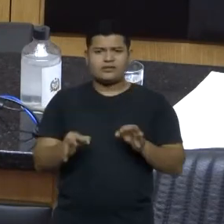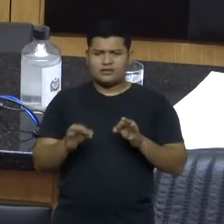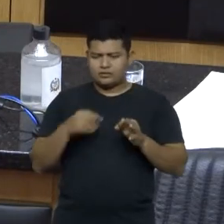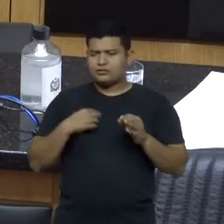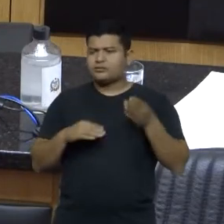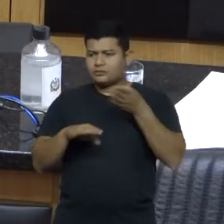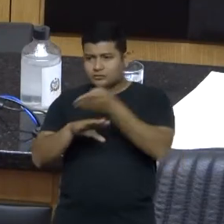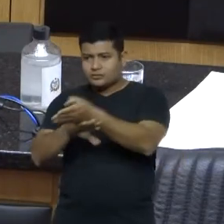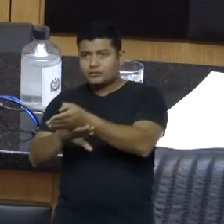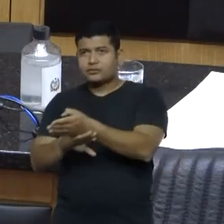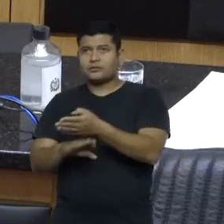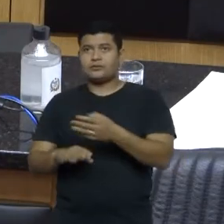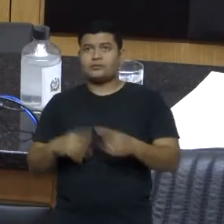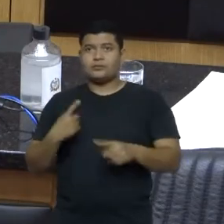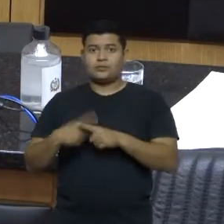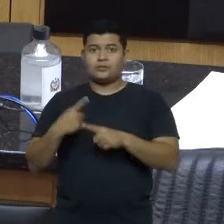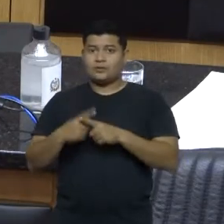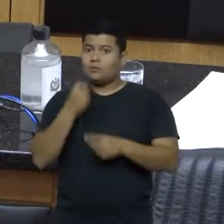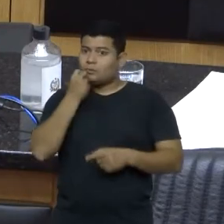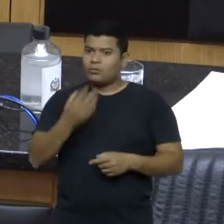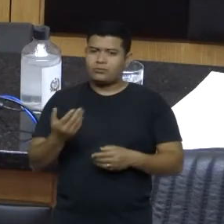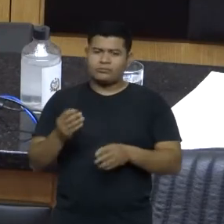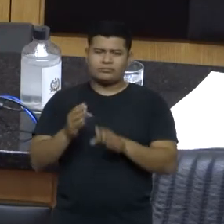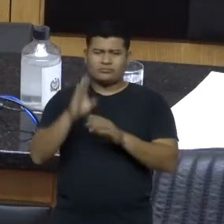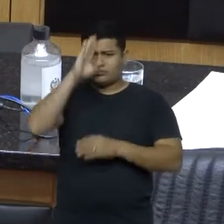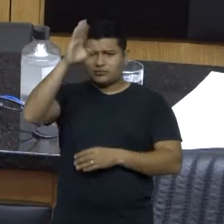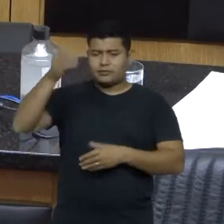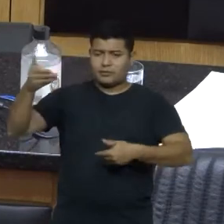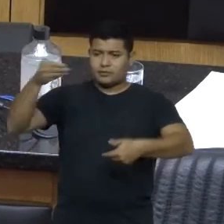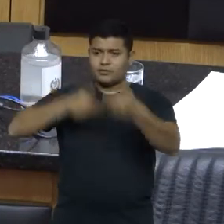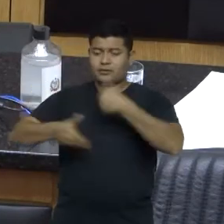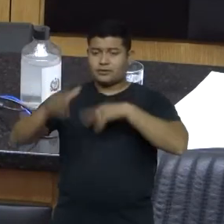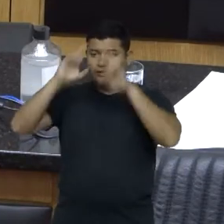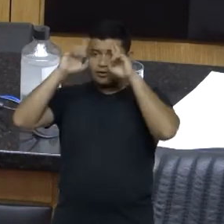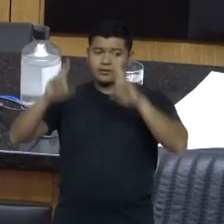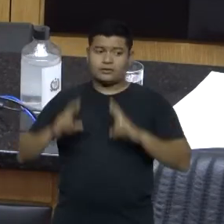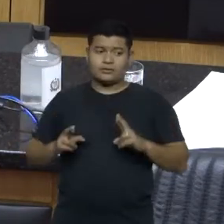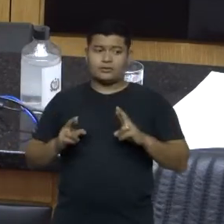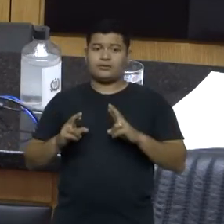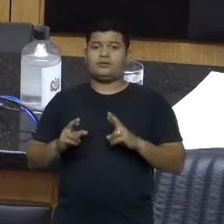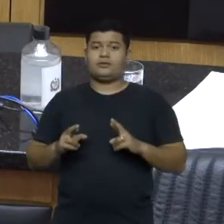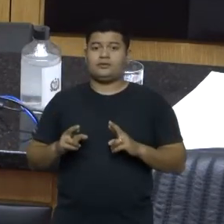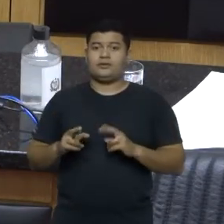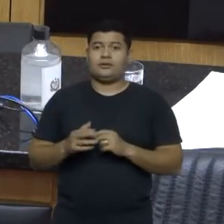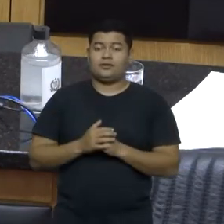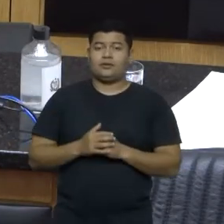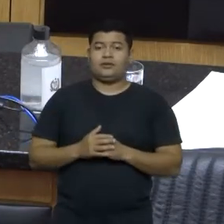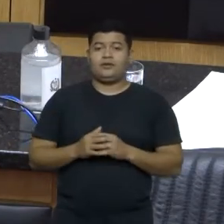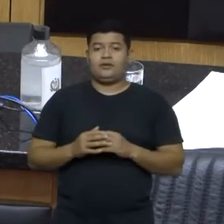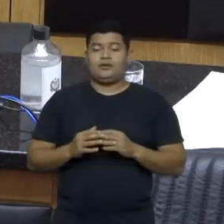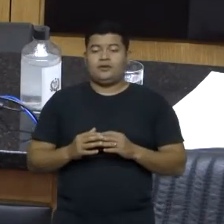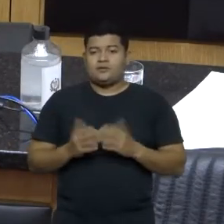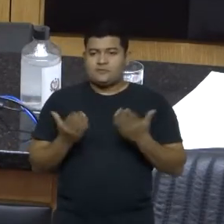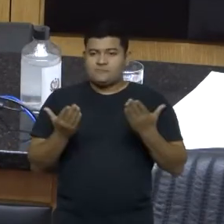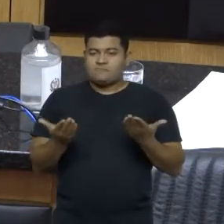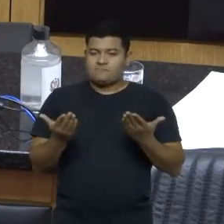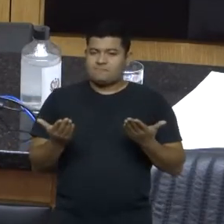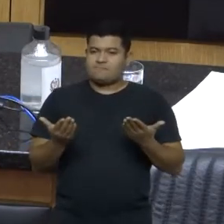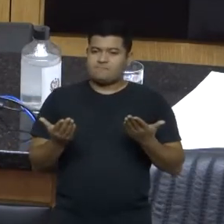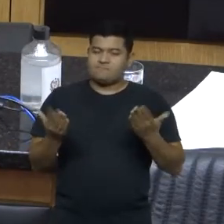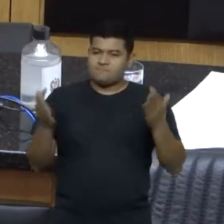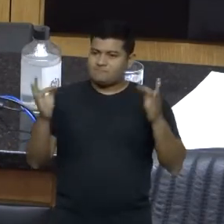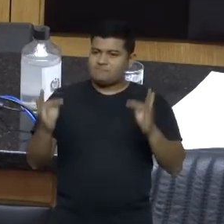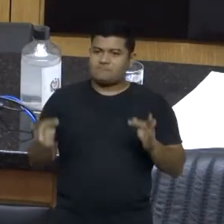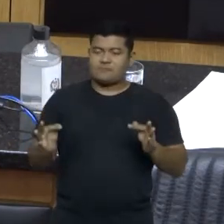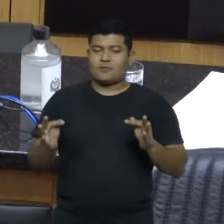tem de bom, principalmente o tratamento, a educação, o respeito para com o povo. Felicidade, parabéns para todos